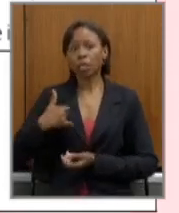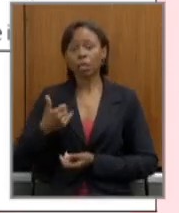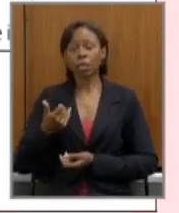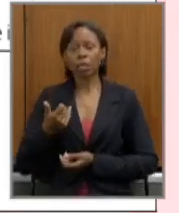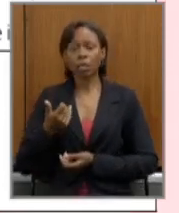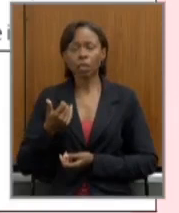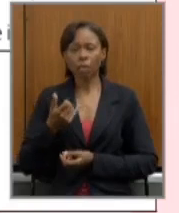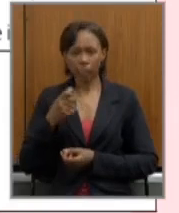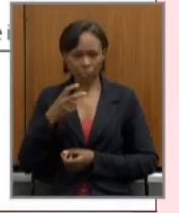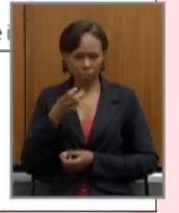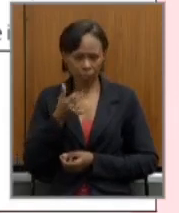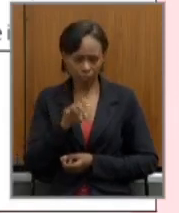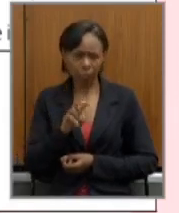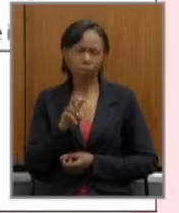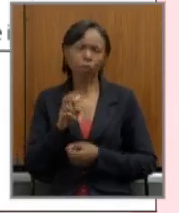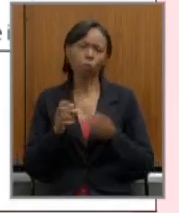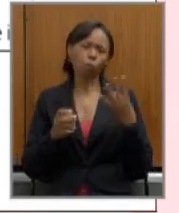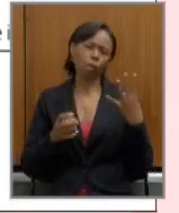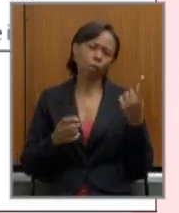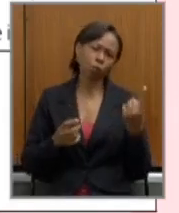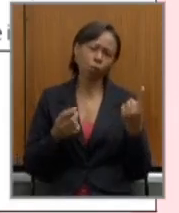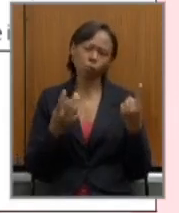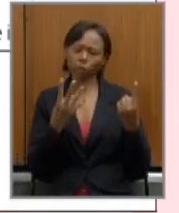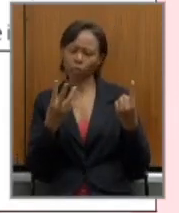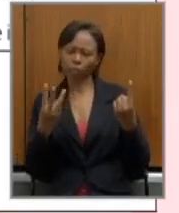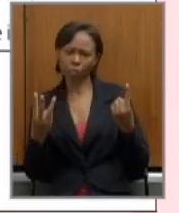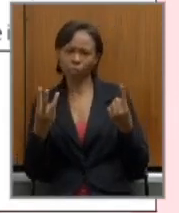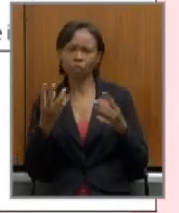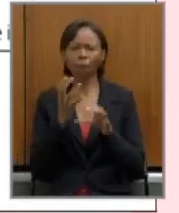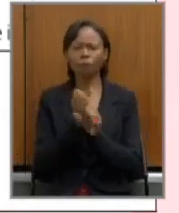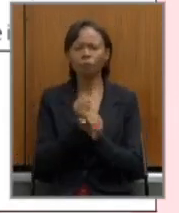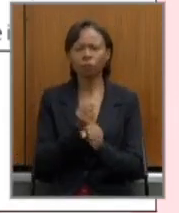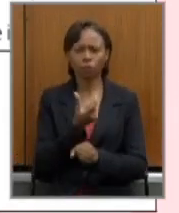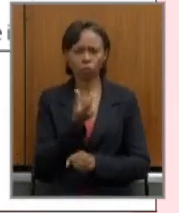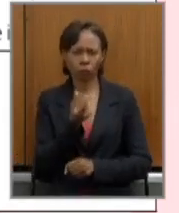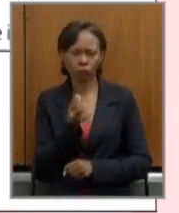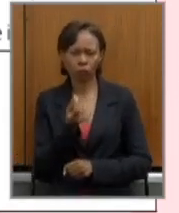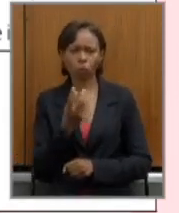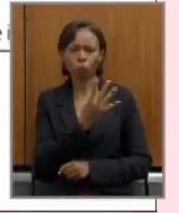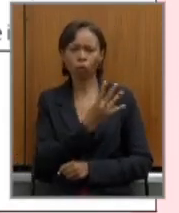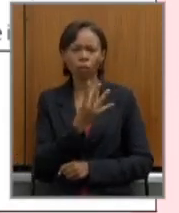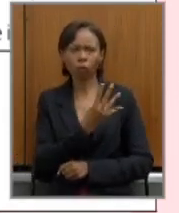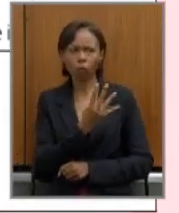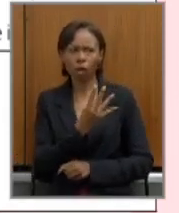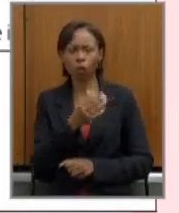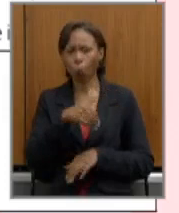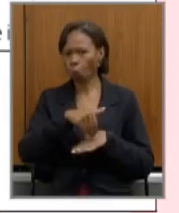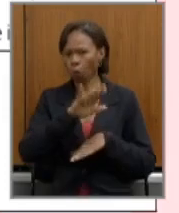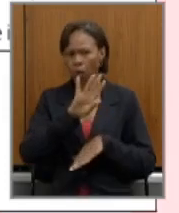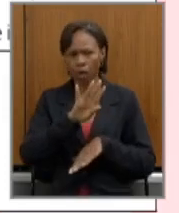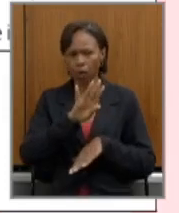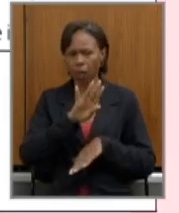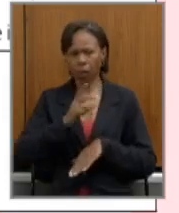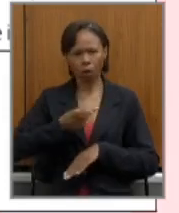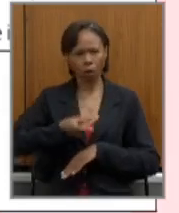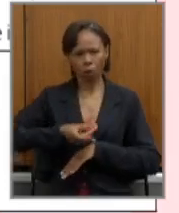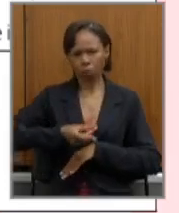43 anos de idade 20 anos com 44 anos ou mais vitalício.